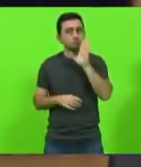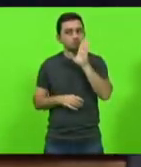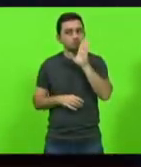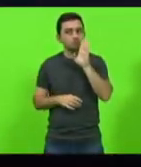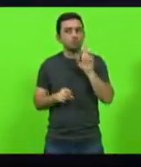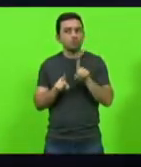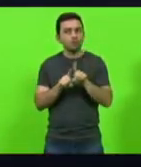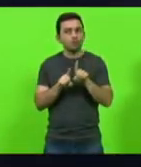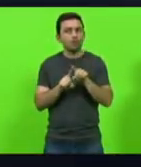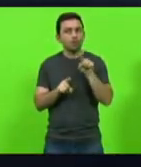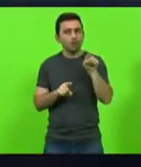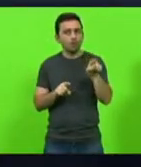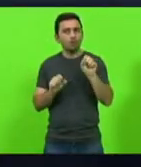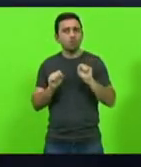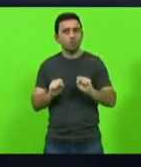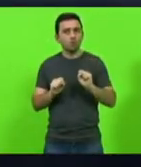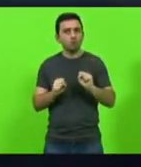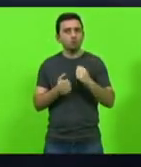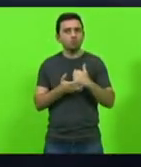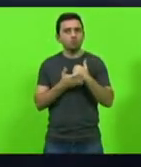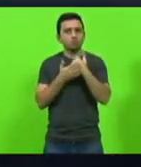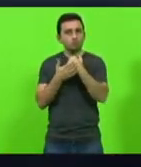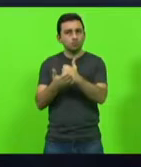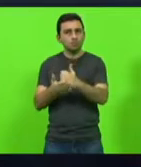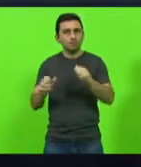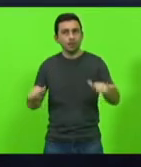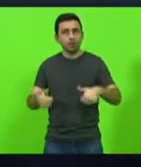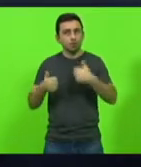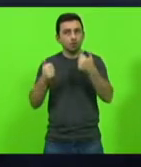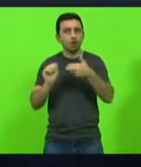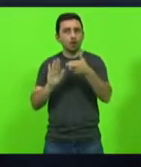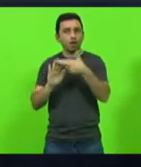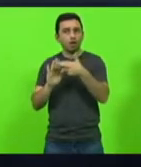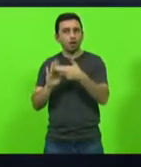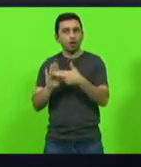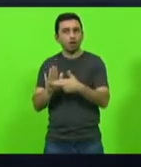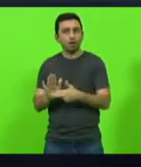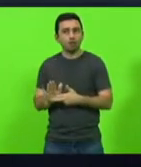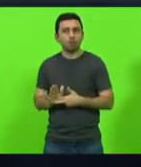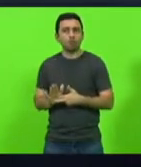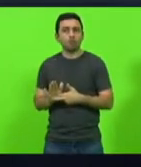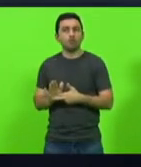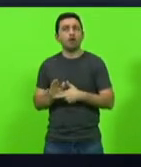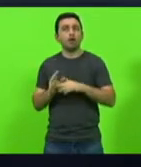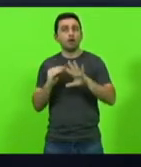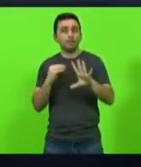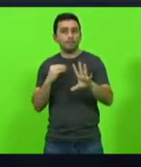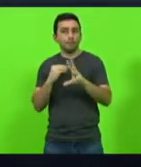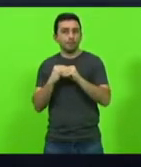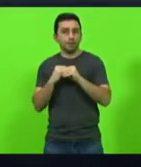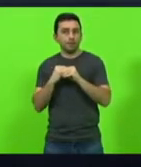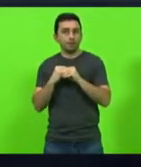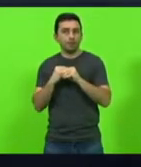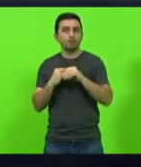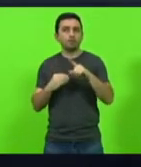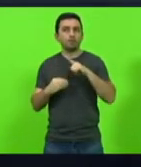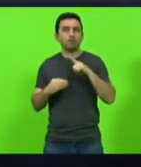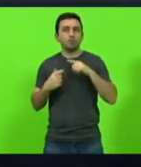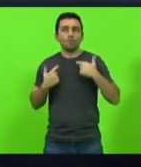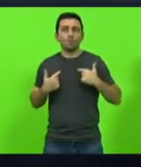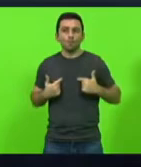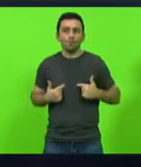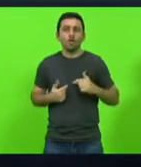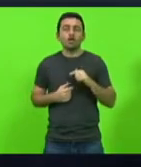ele poderia ter contribuído para melhorar a norma de fato está aí na emenda em jejum mas